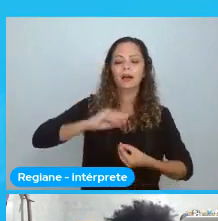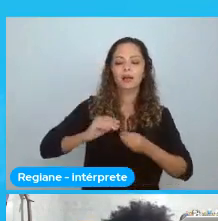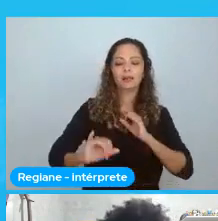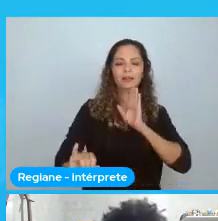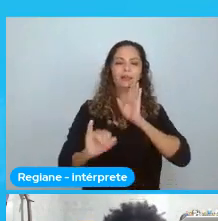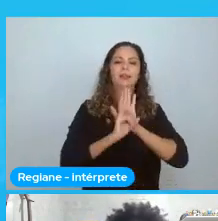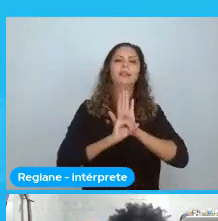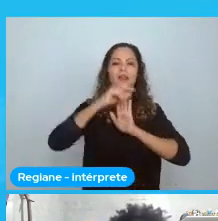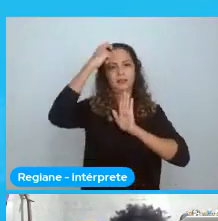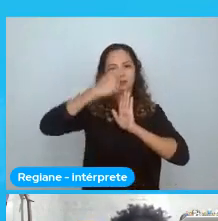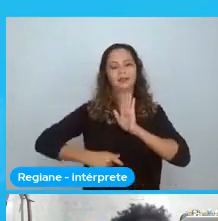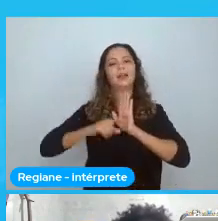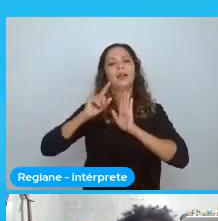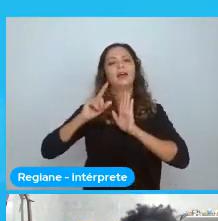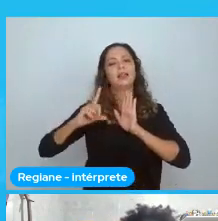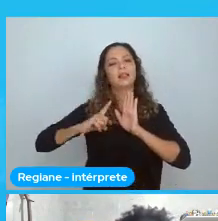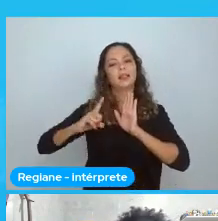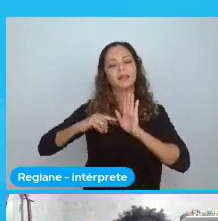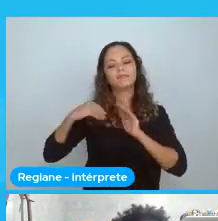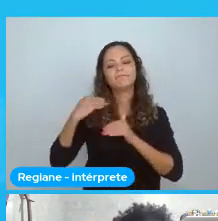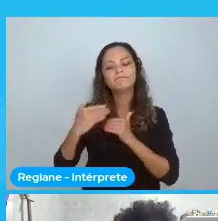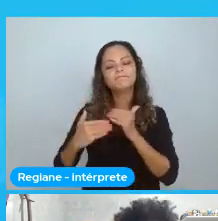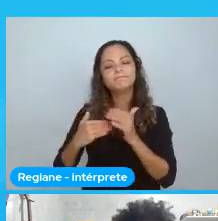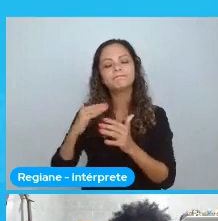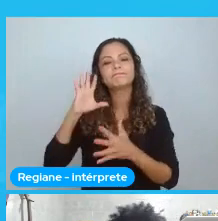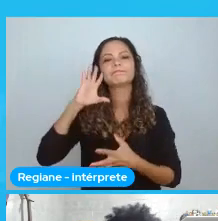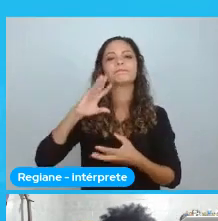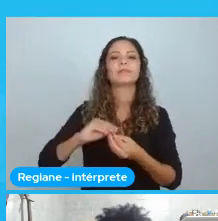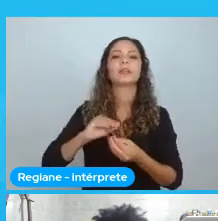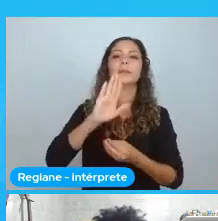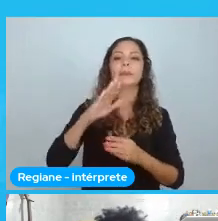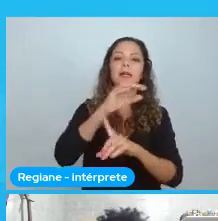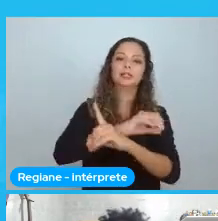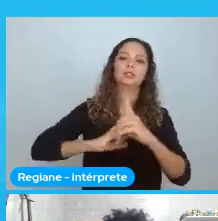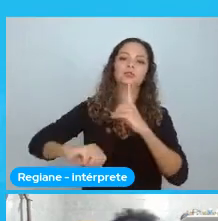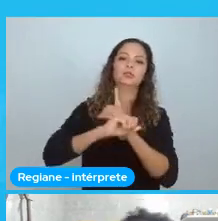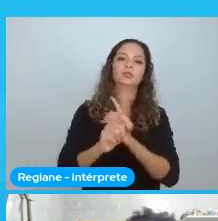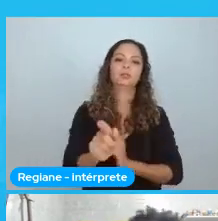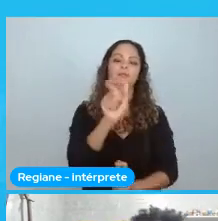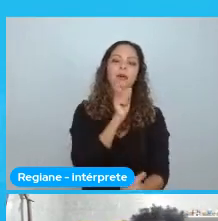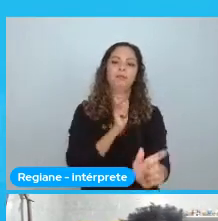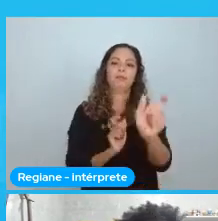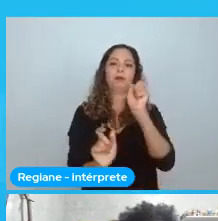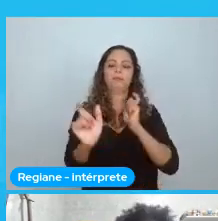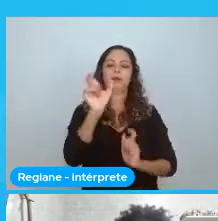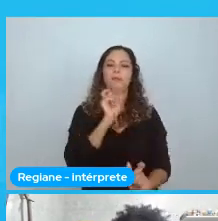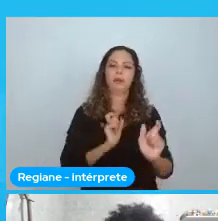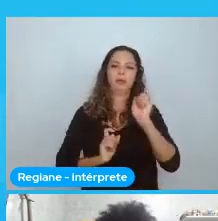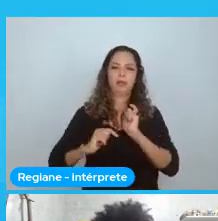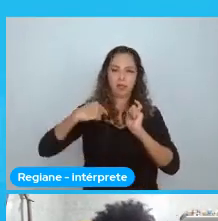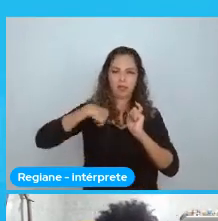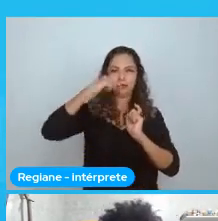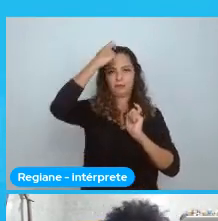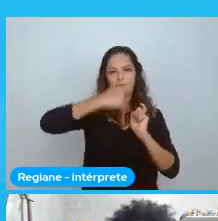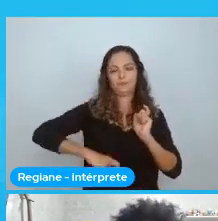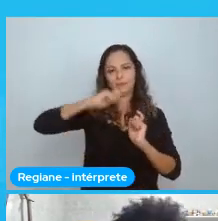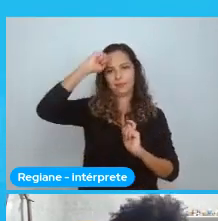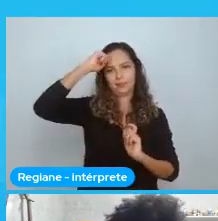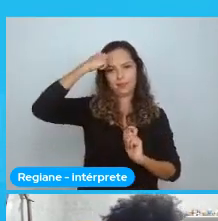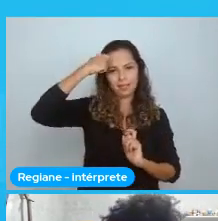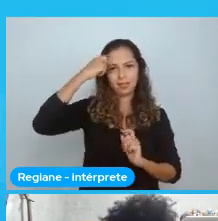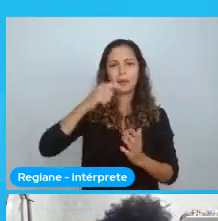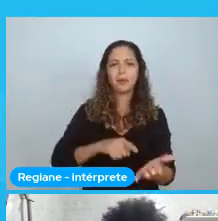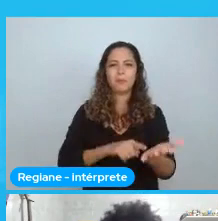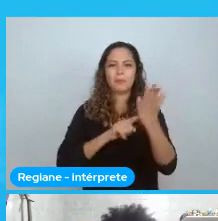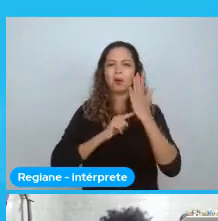Mas. a sociedade. Quem aponta para a gente. Você é negro. E aí. Aponta isso. De diversas formas. Apontando que a gente não.